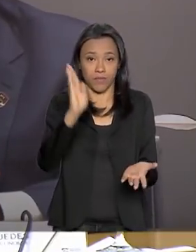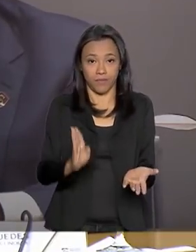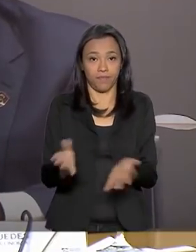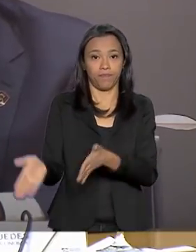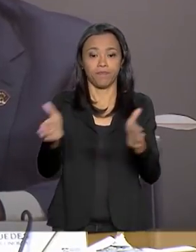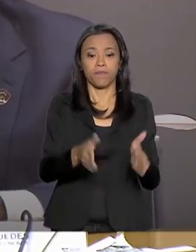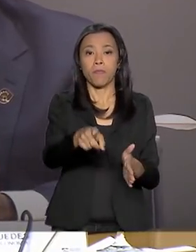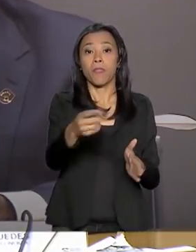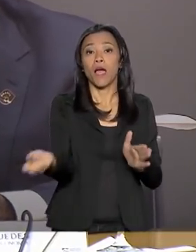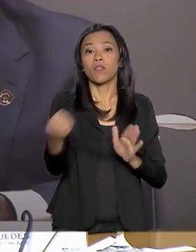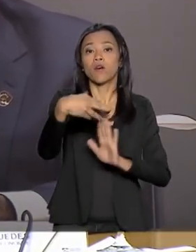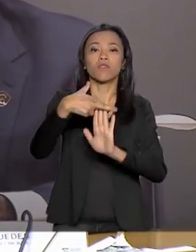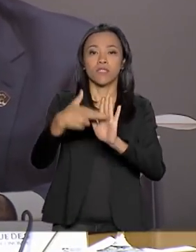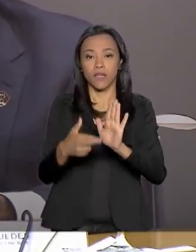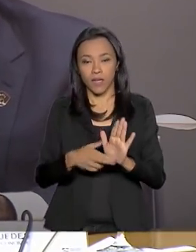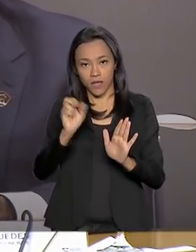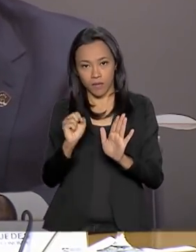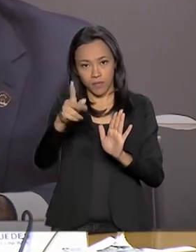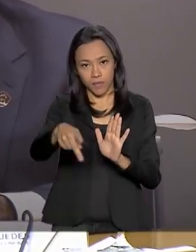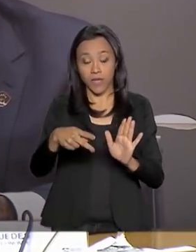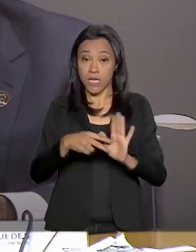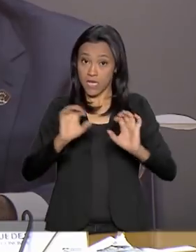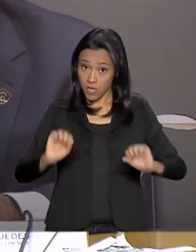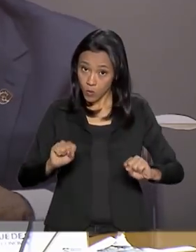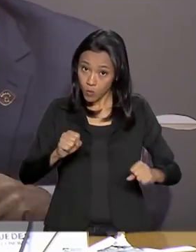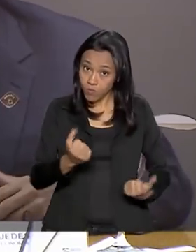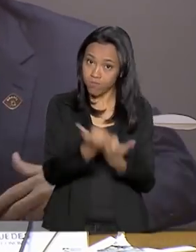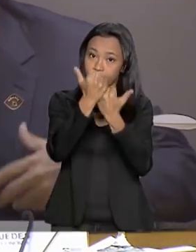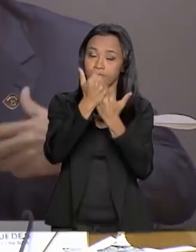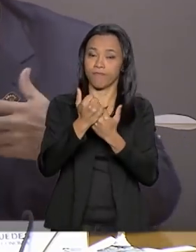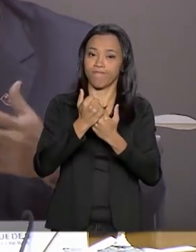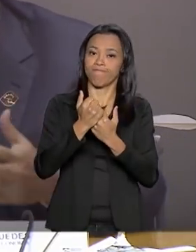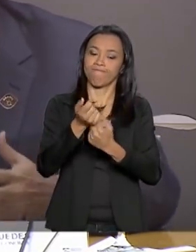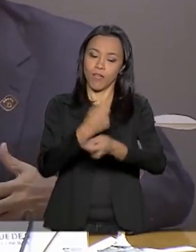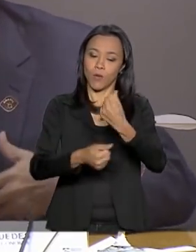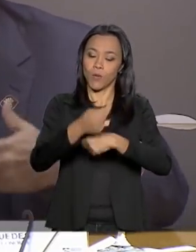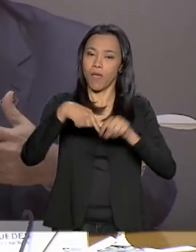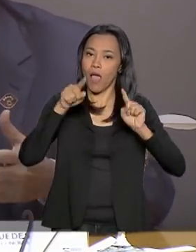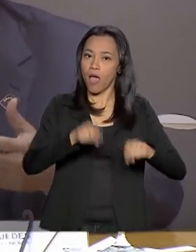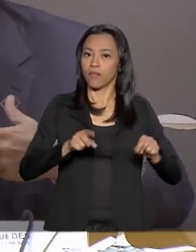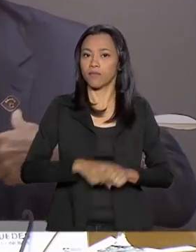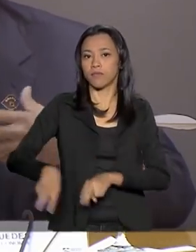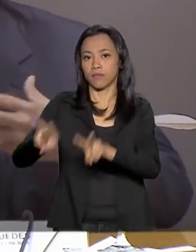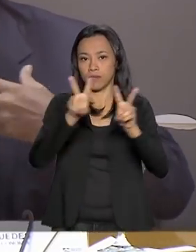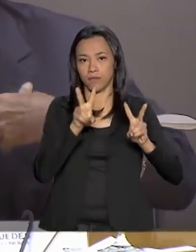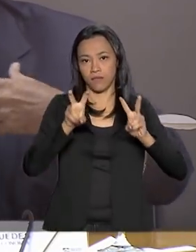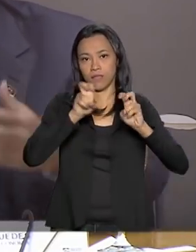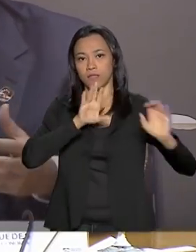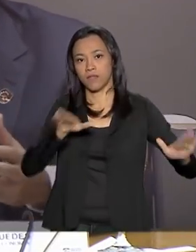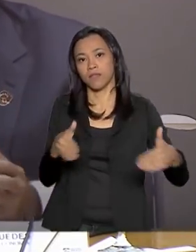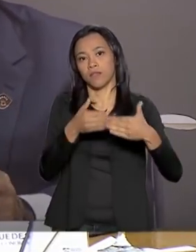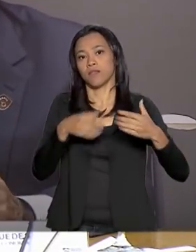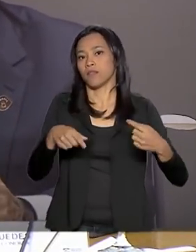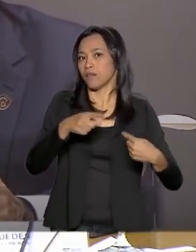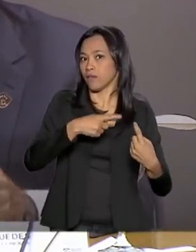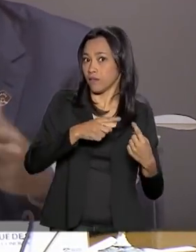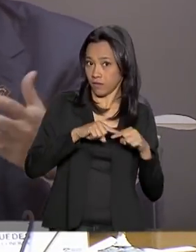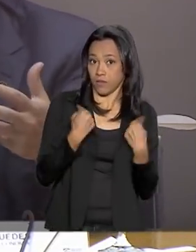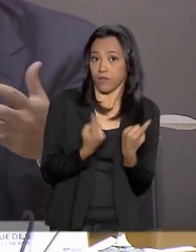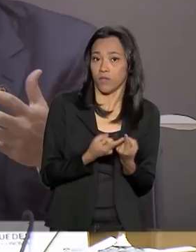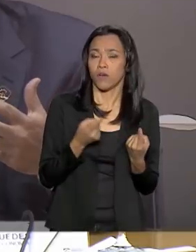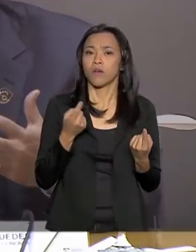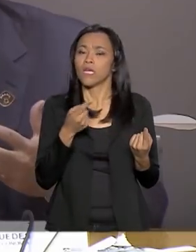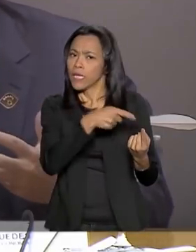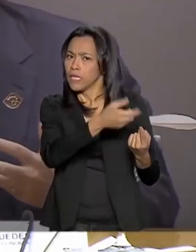Previdência e a recuperação da economia foram temas do encontro na sede do Ministério. O ministro Paulo Guedes destacou o que precisa ser